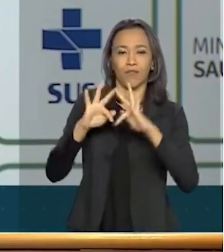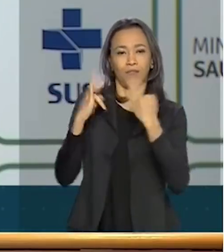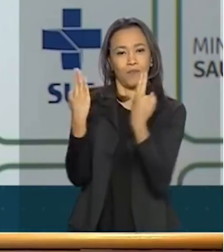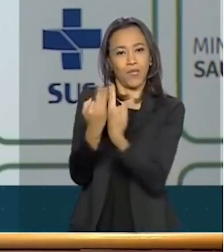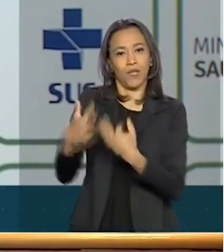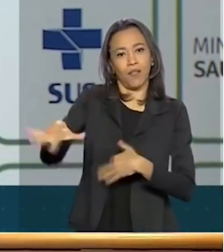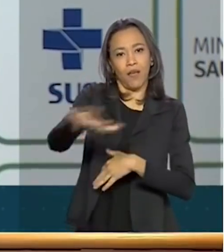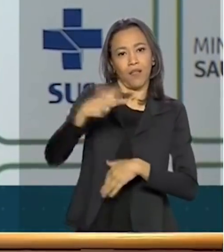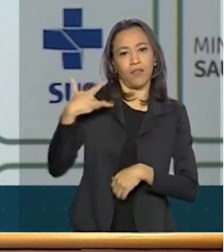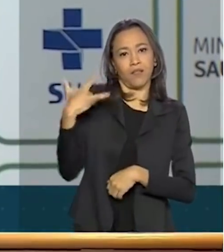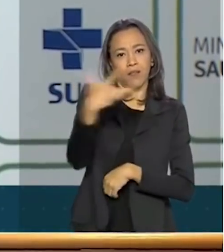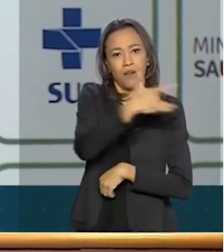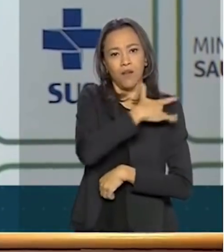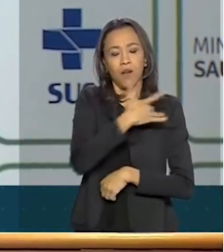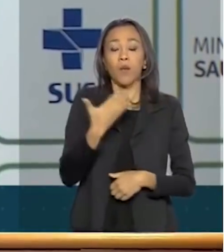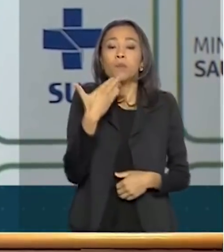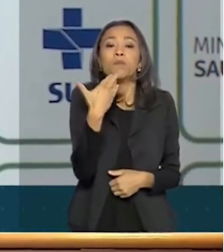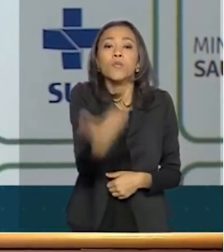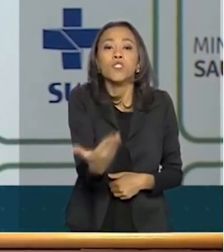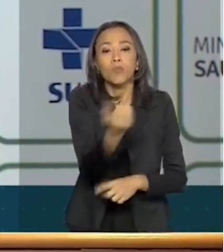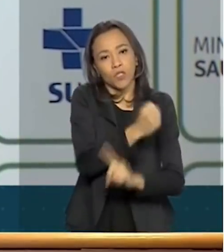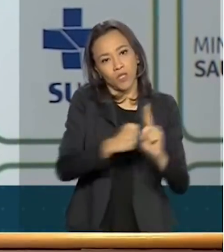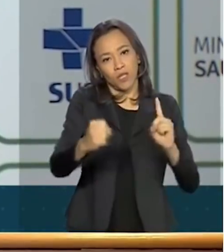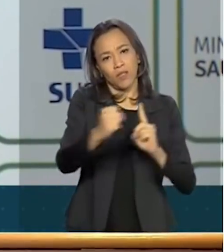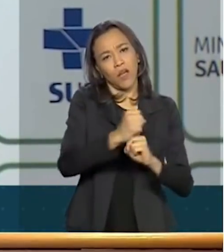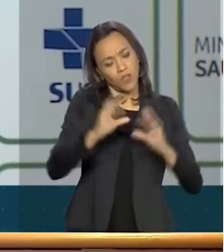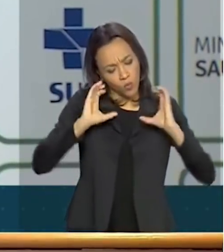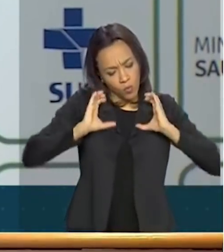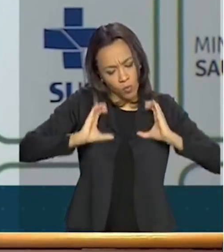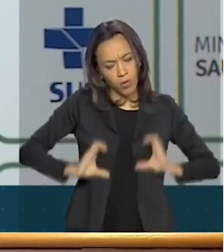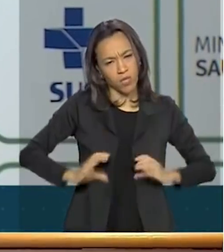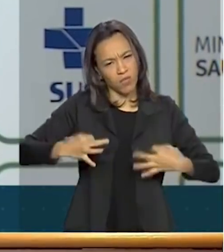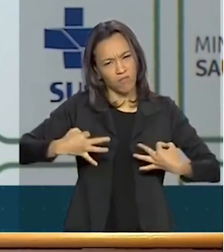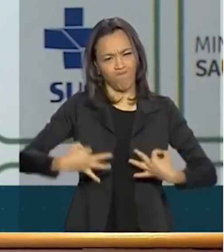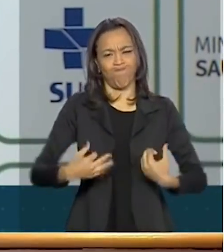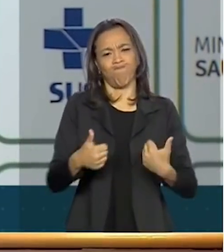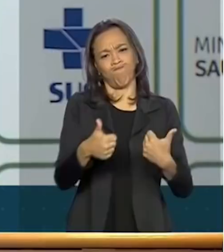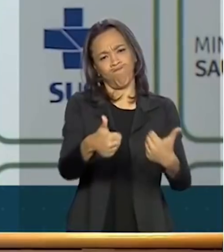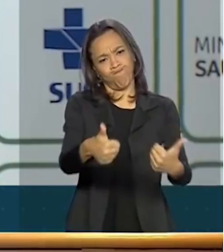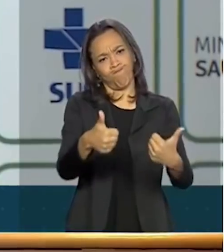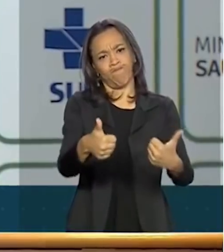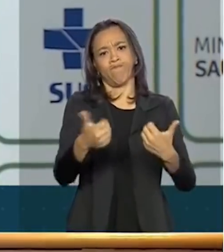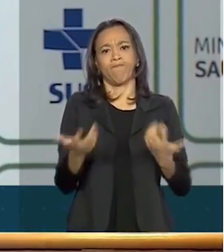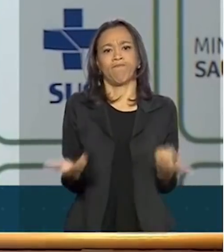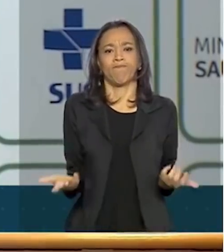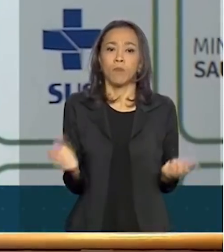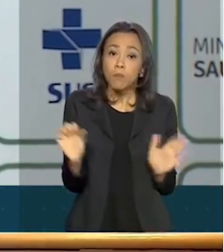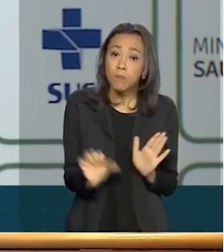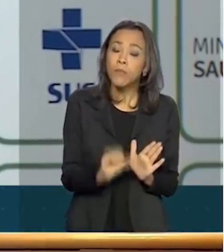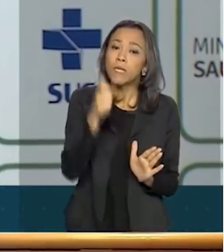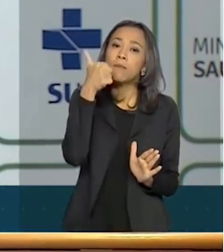Pedimos à sociedade que comporte-se, que prevaleja a primeira